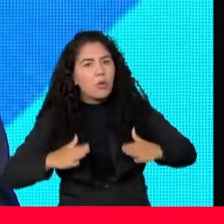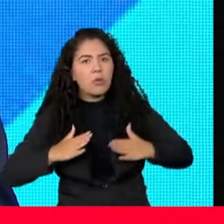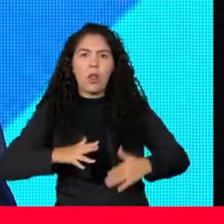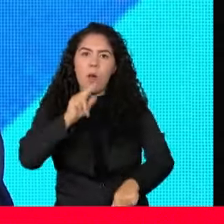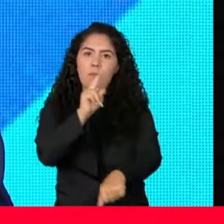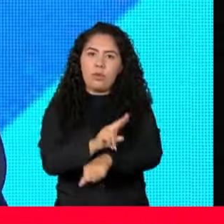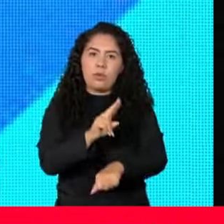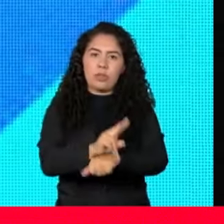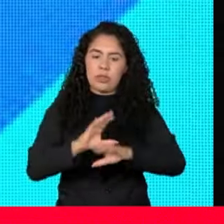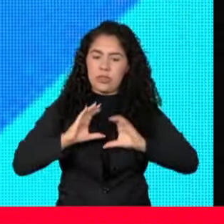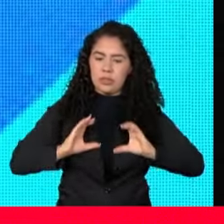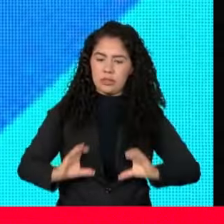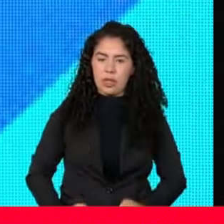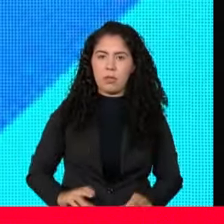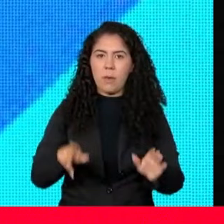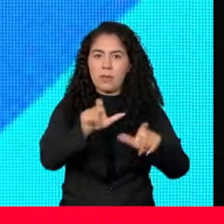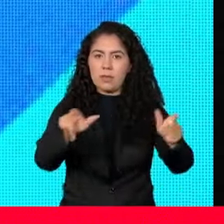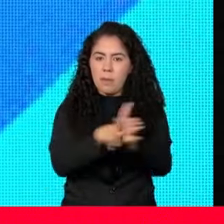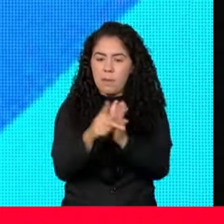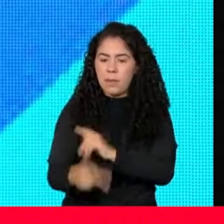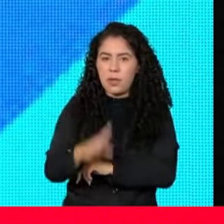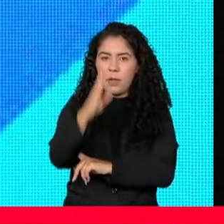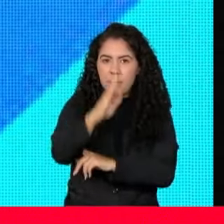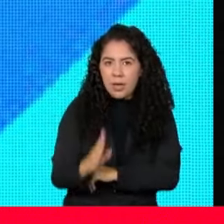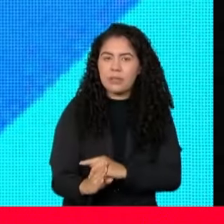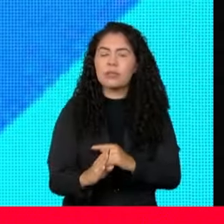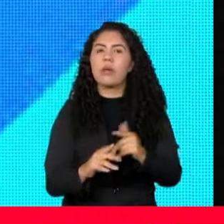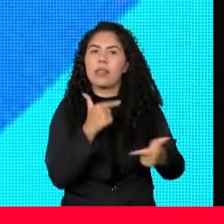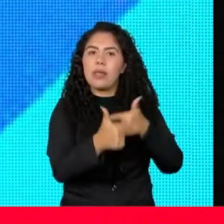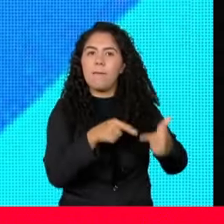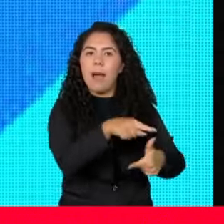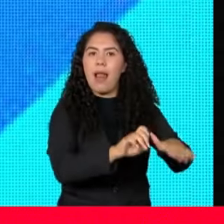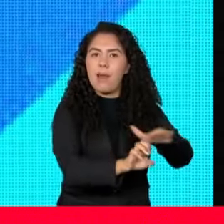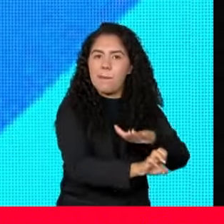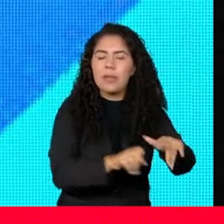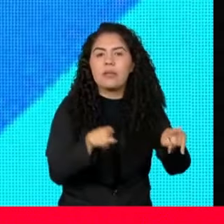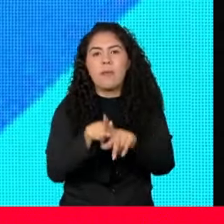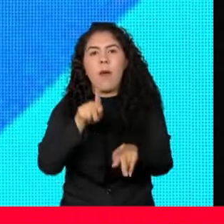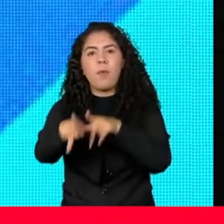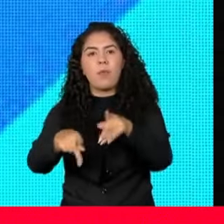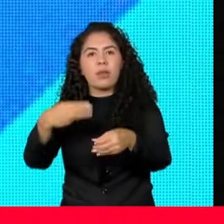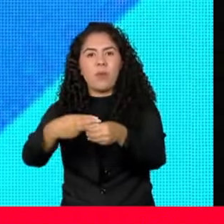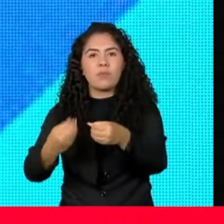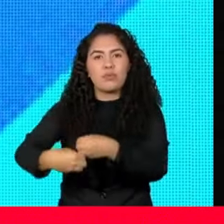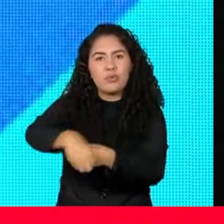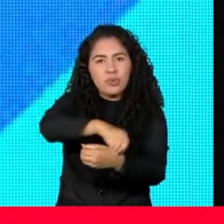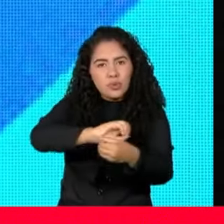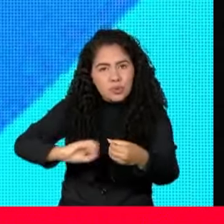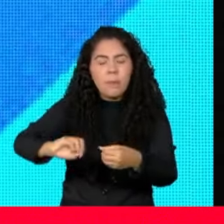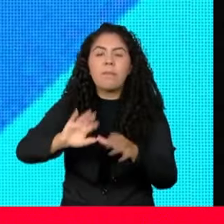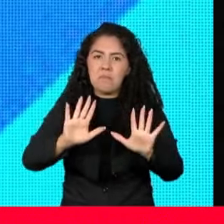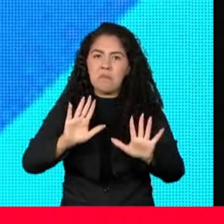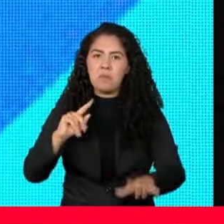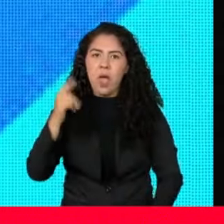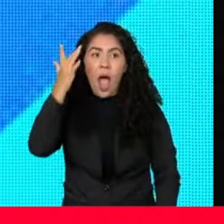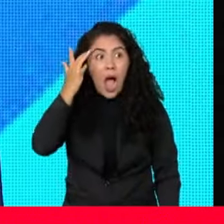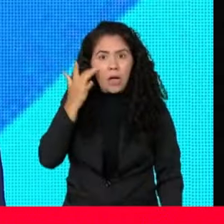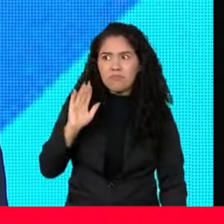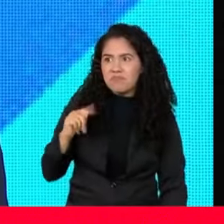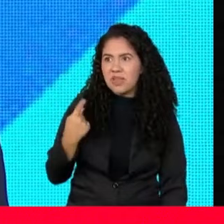cidadãos brasileiros que trabalham para essas empresas e as populações locais. E acho que nós conseguimos,